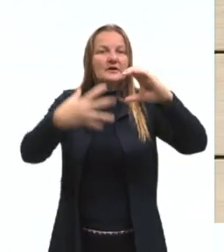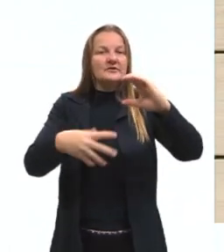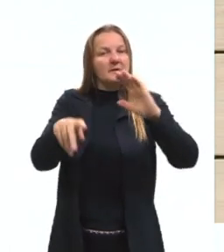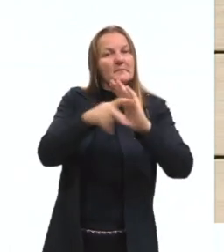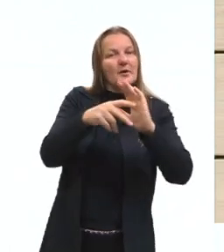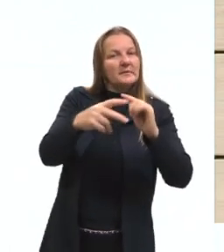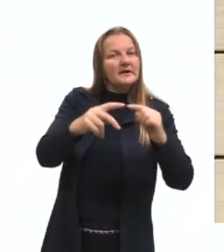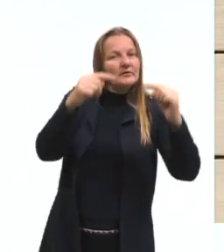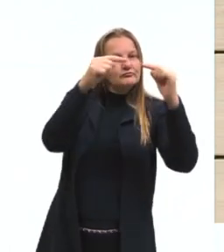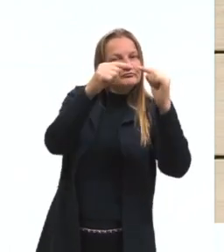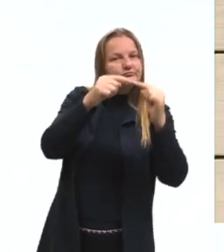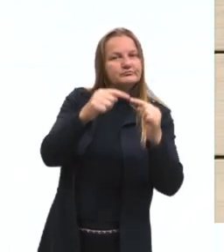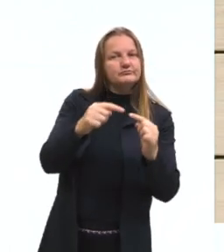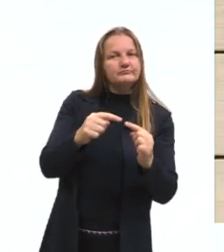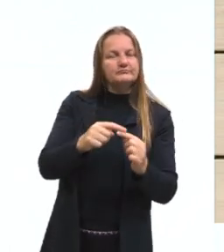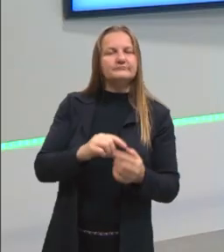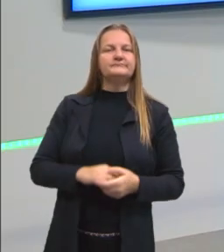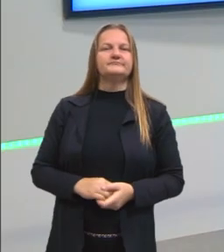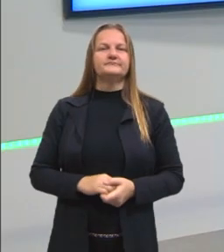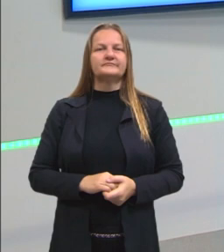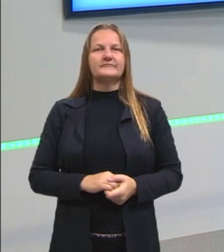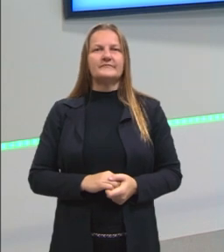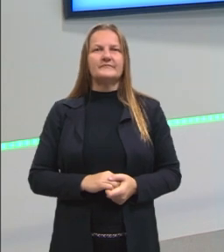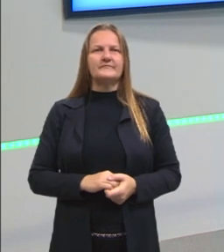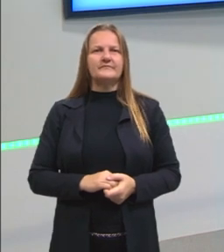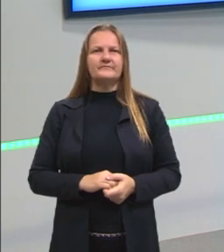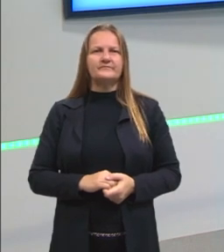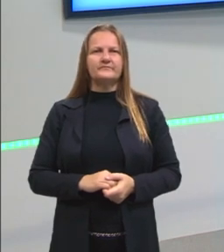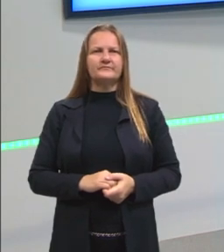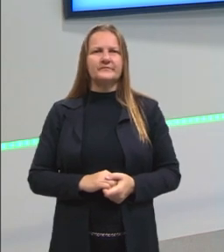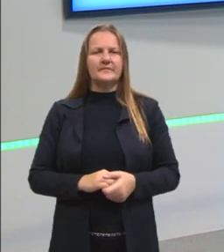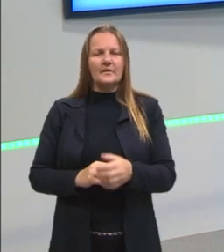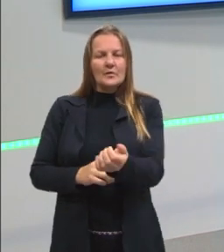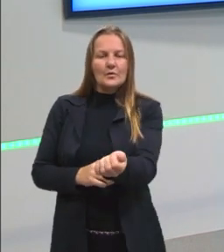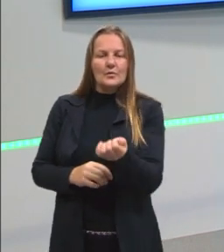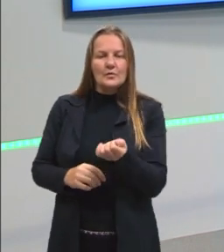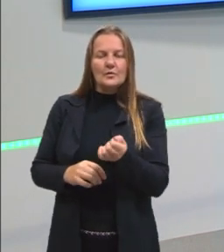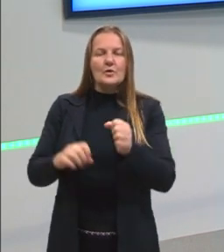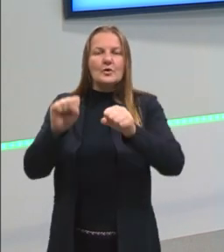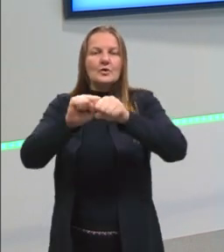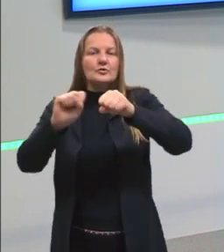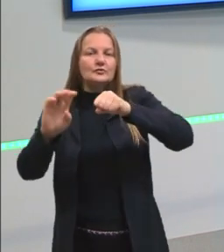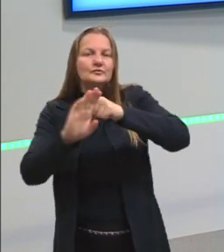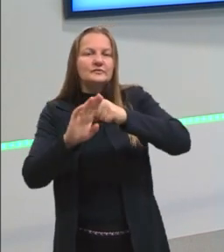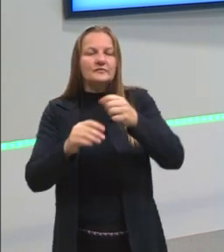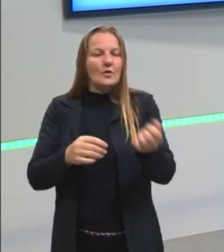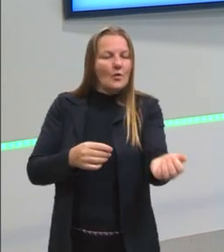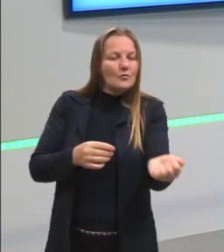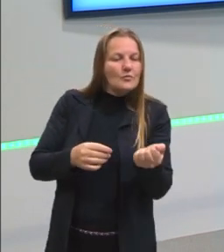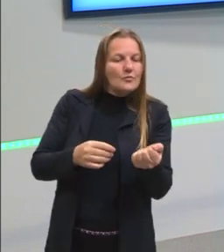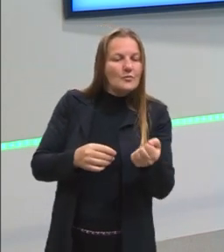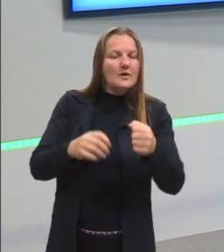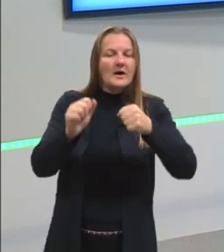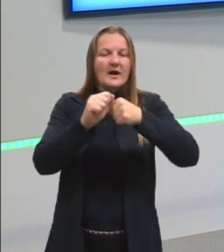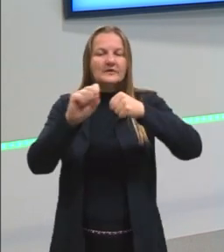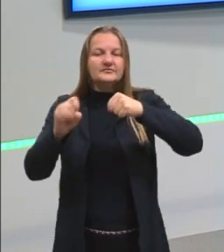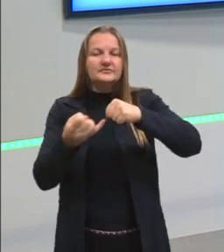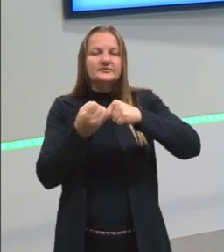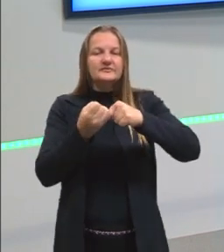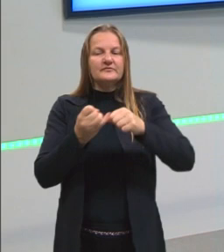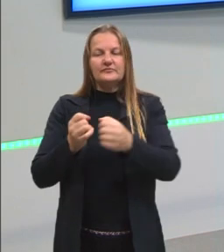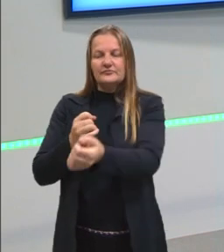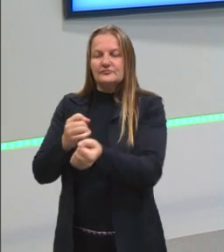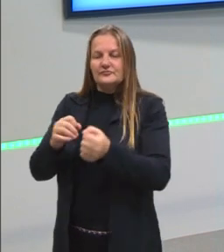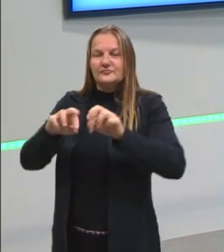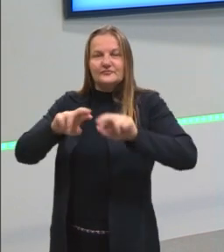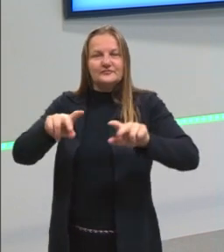correspondentes. Então, eu vou botar em uma gaveta os substantivos, na outra gaveta os adjetivos, e assim